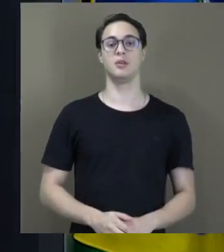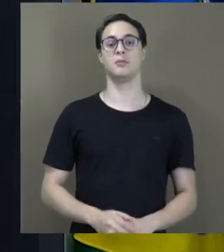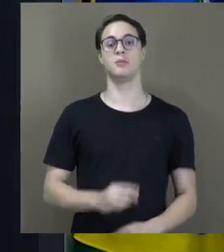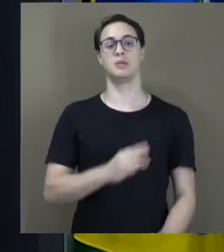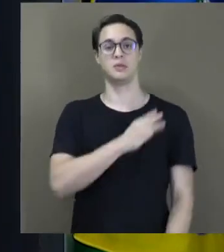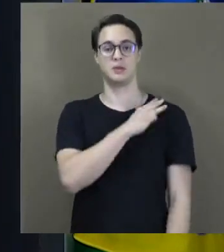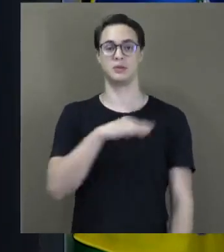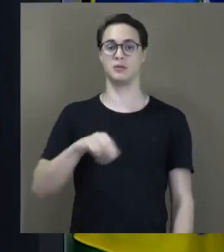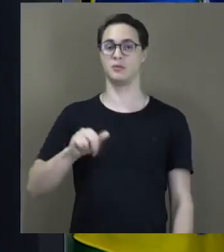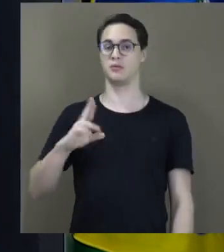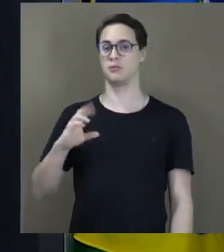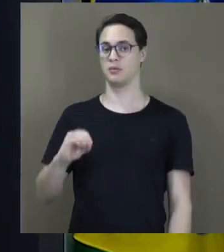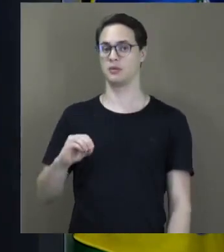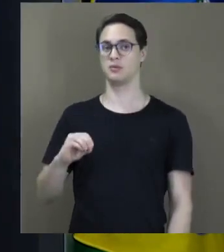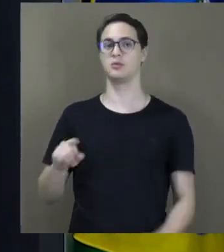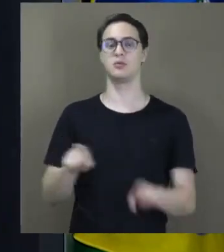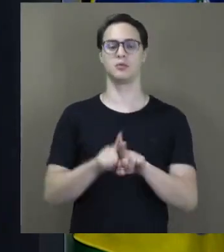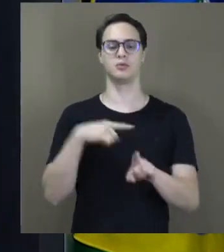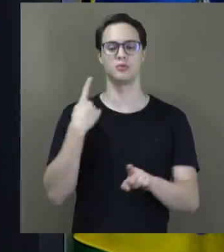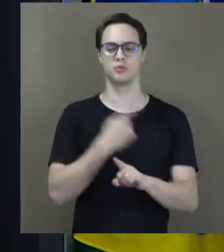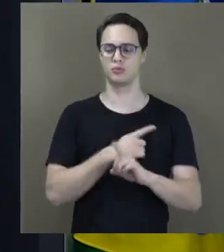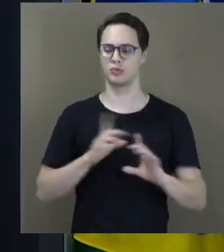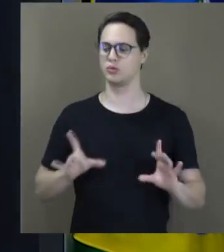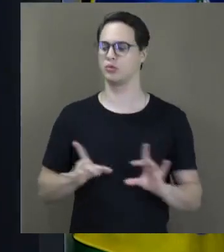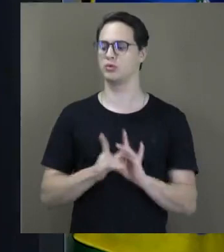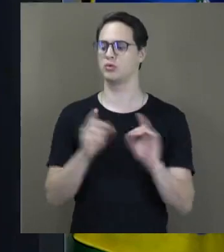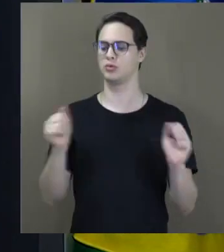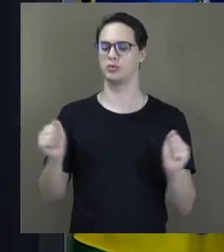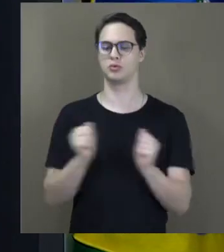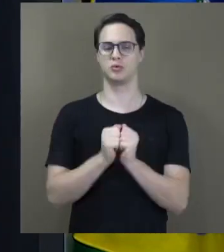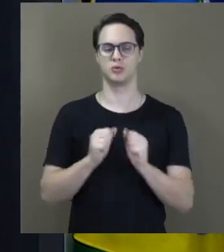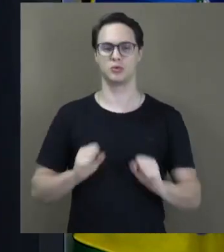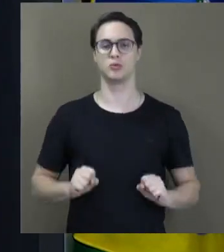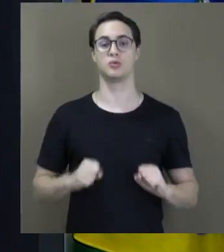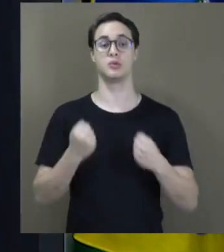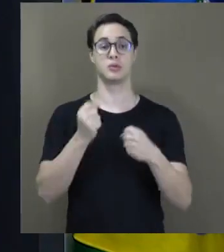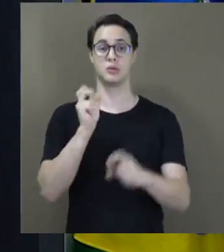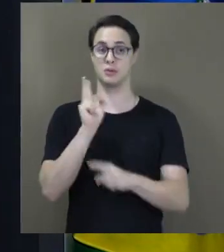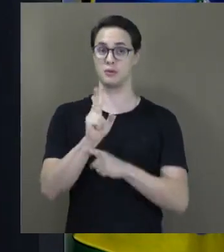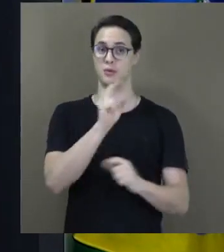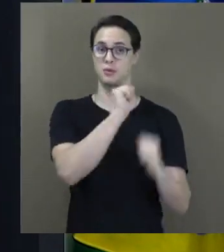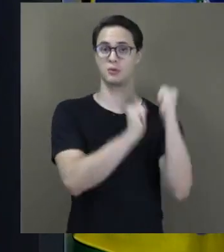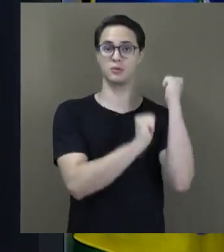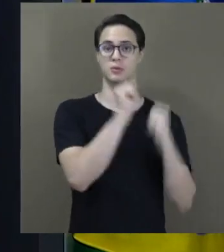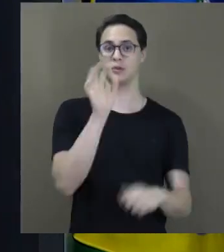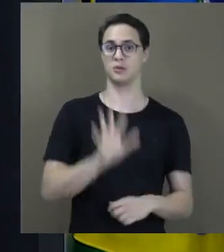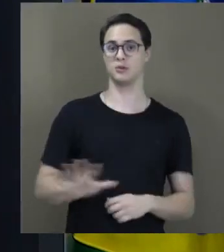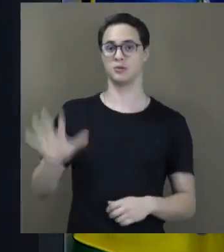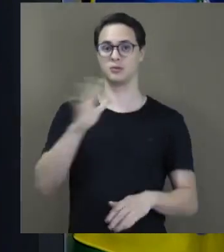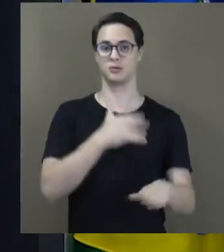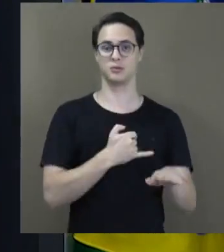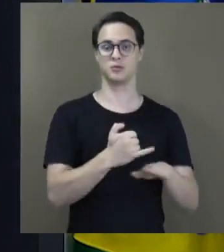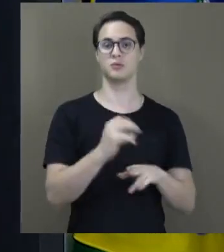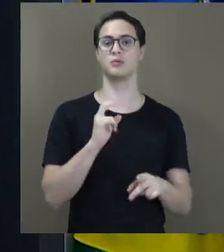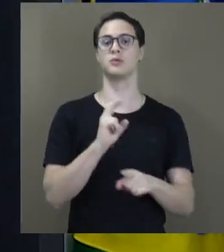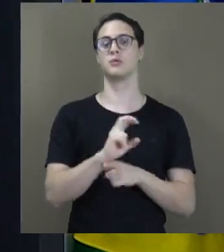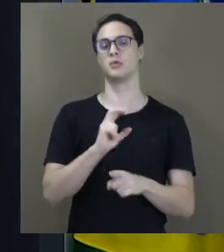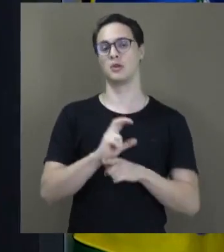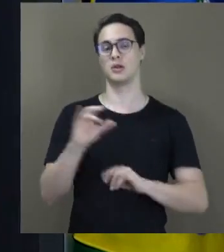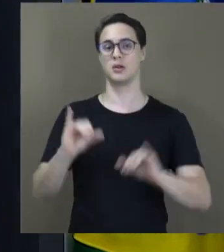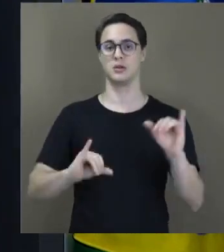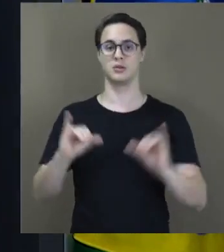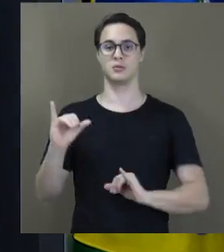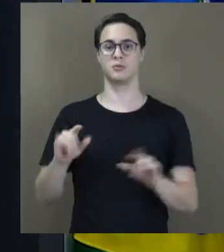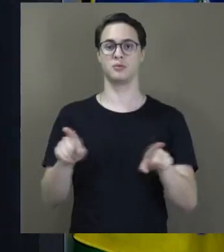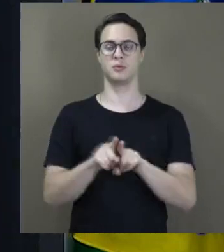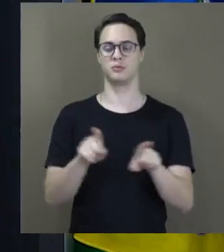Para que todos, para que nós nos somemos nessa cruzada em defesa da indústria nacional de fertilizantes e química, e